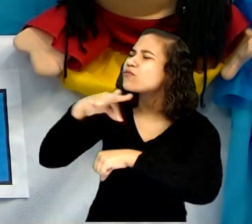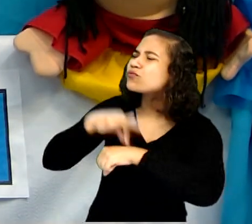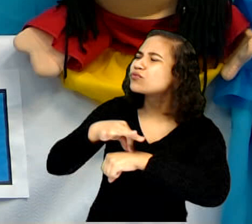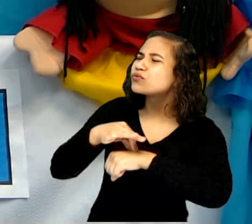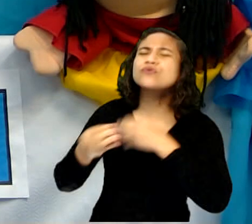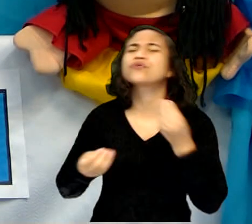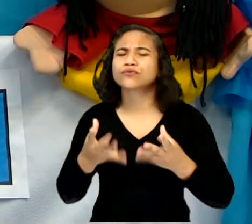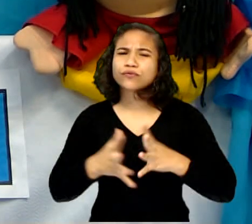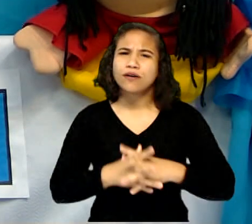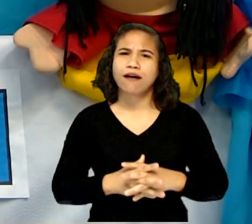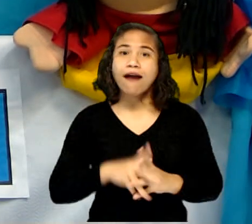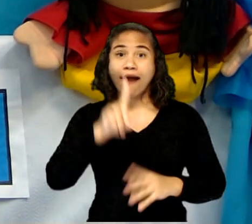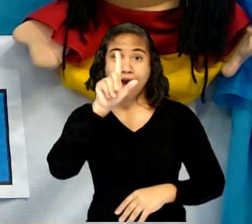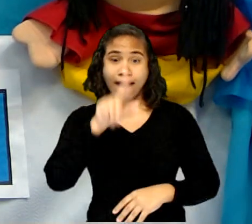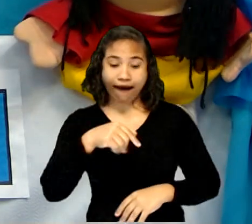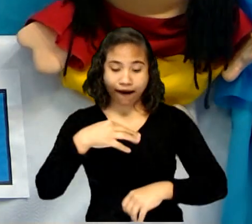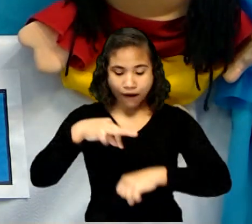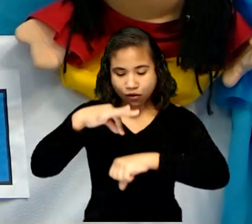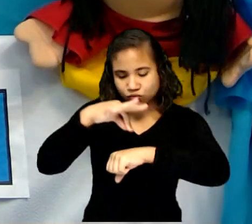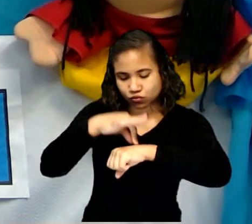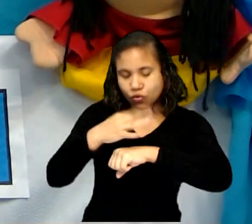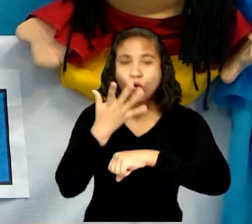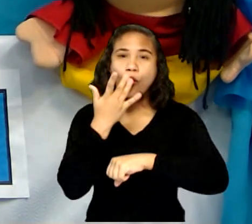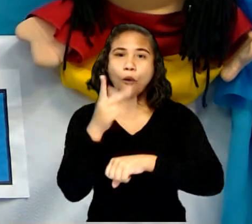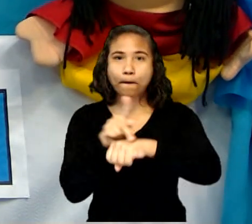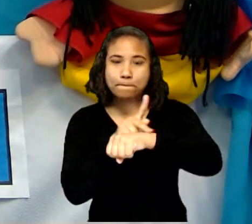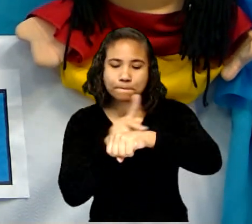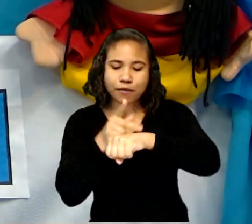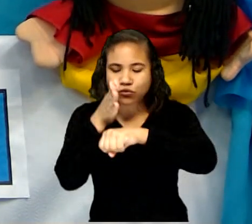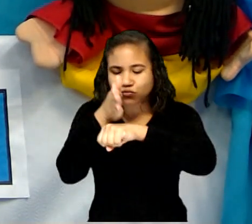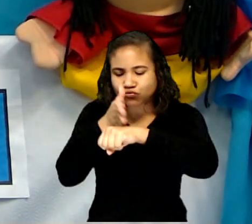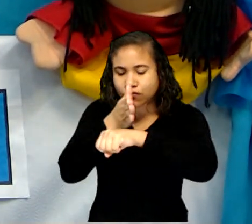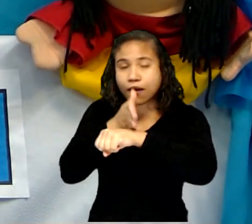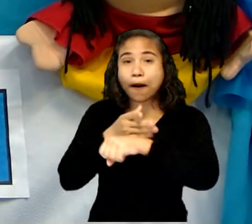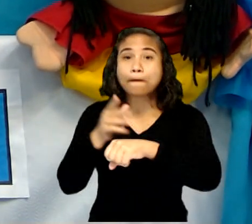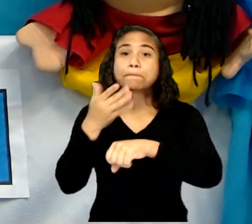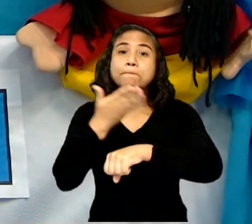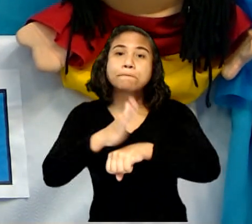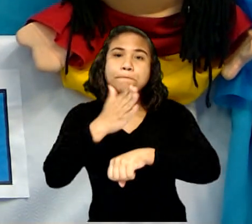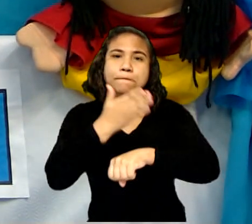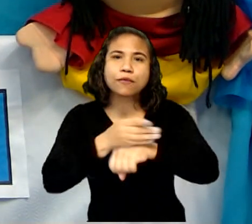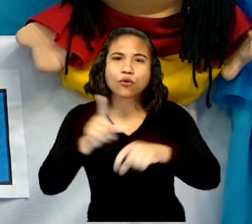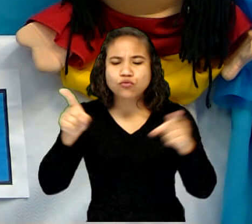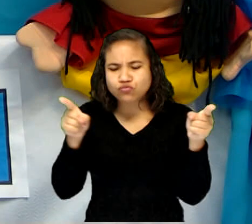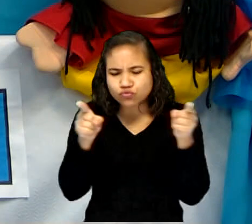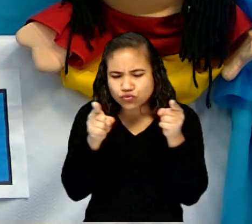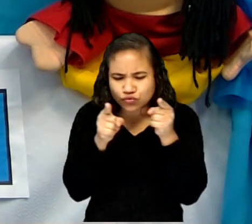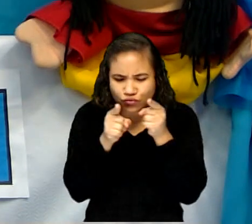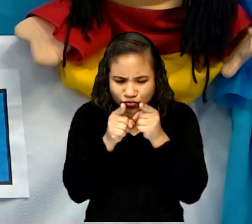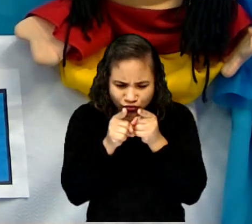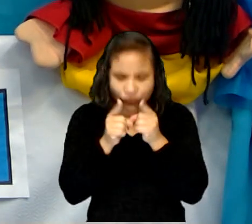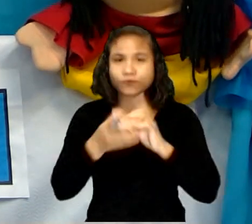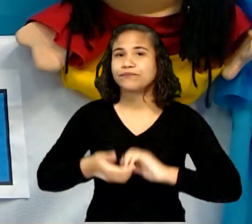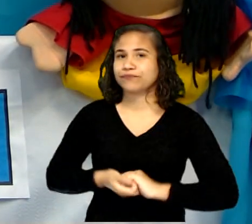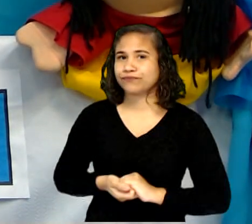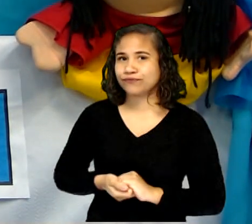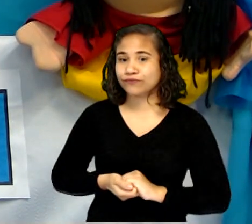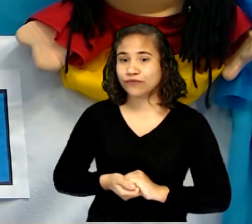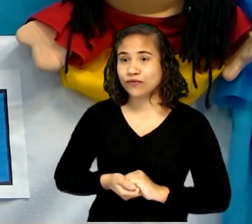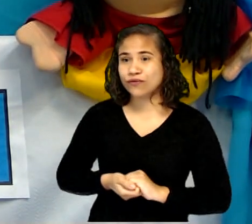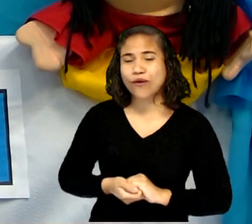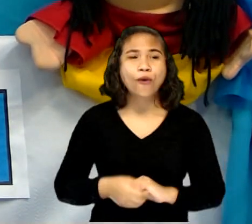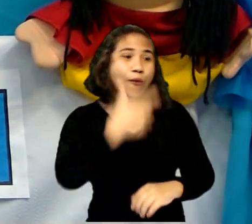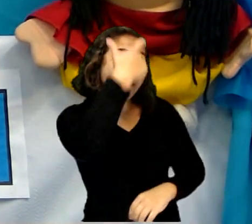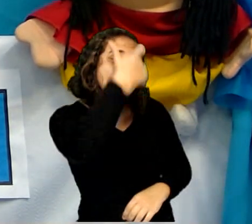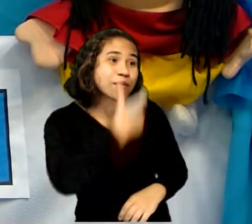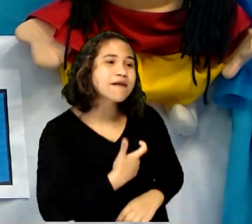É um mosquito pretinho, com listrinhas brancas. Ele é um pouco menor que a muriçoca. Sou eu!